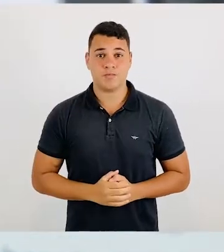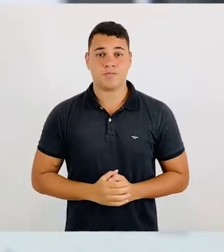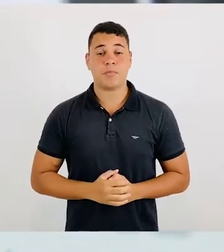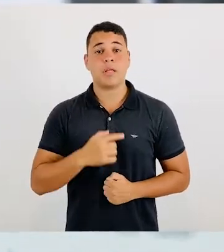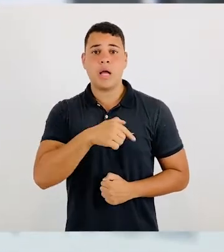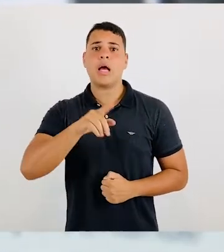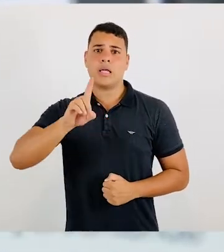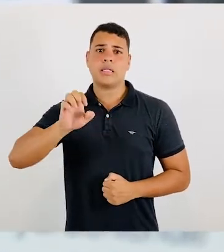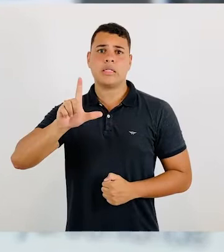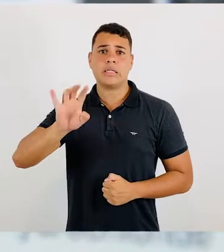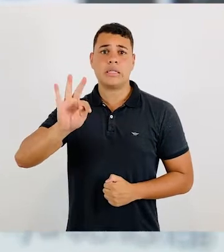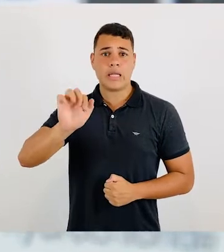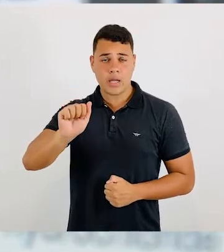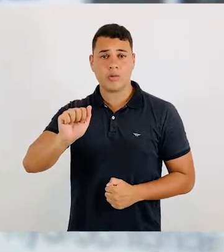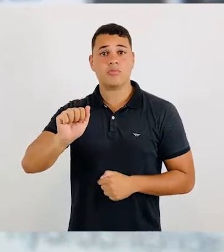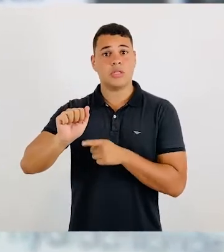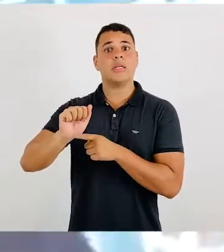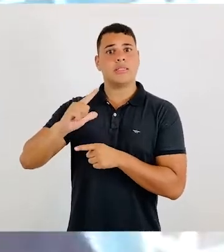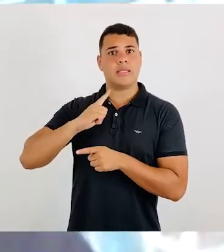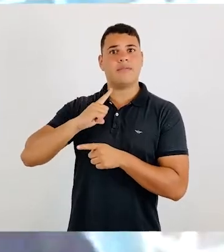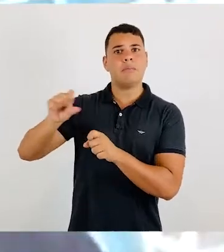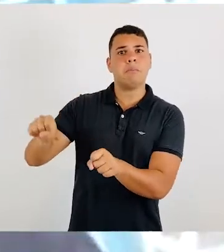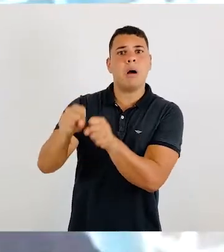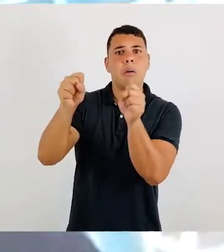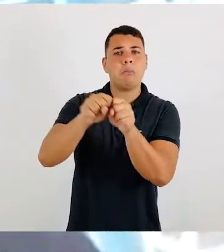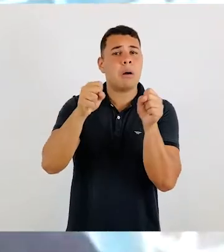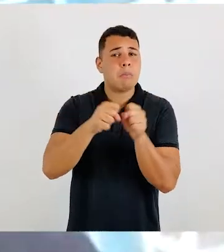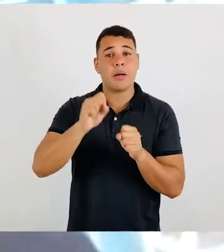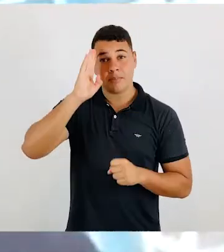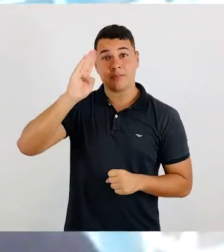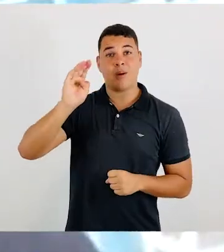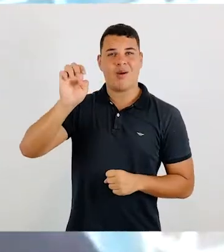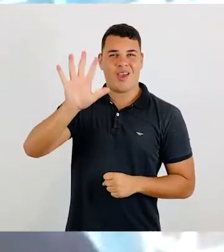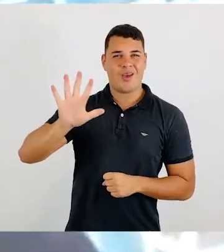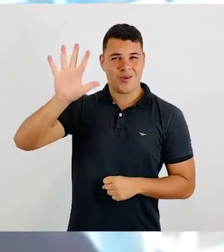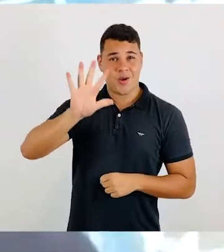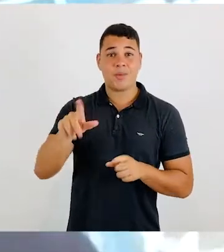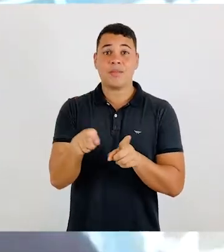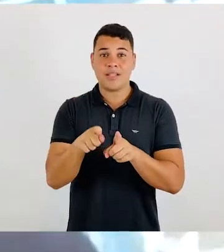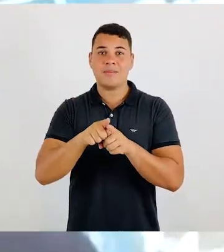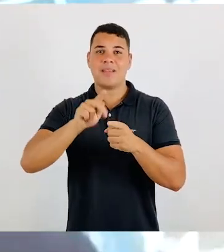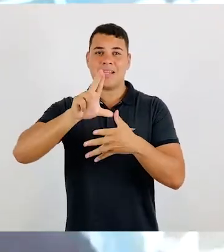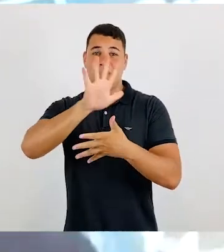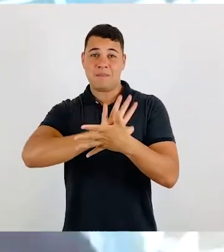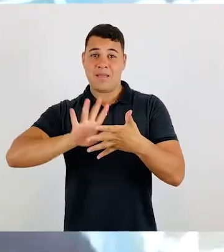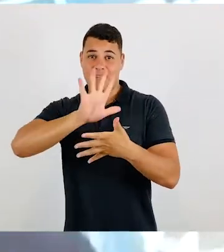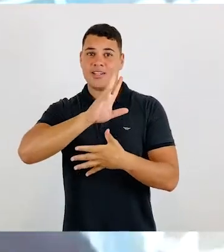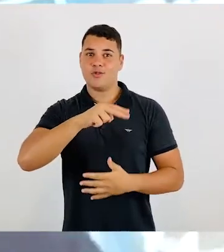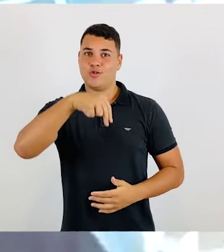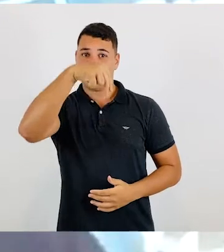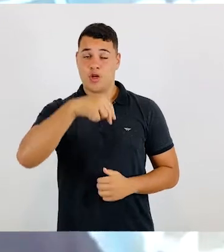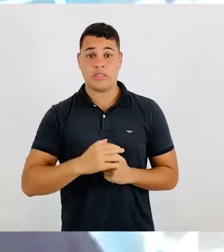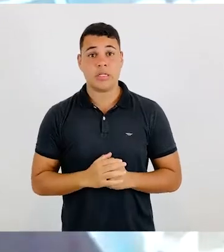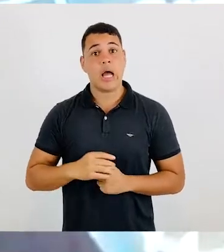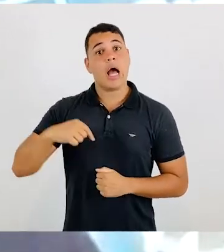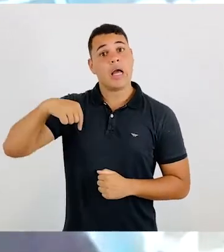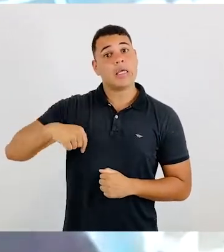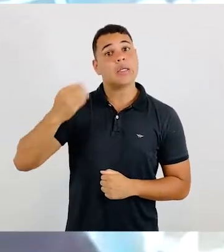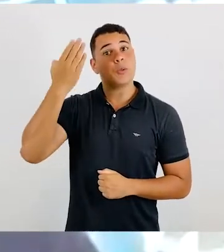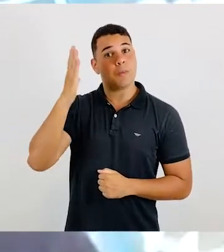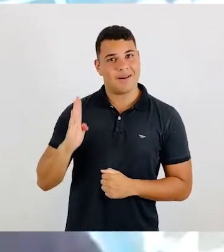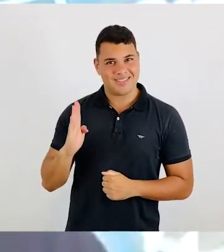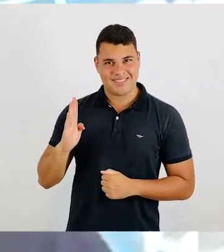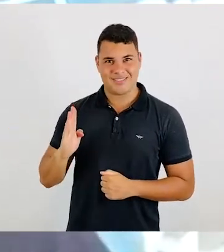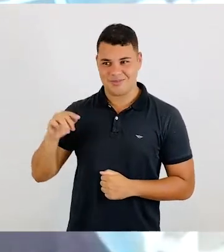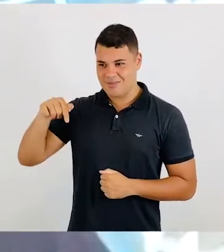variante Delta teve um estrago extremamente grande na Europa e na América do Norte e no